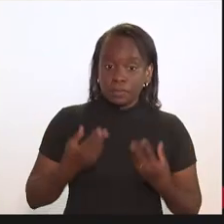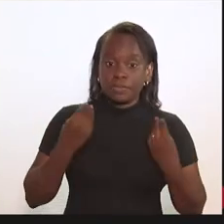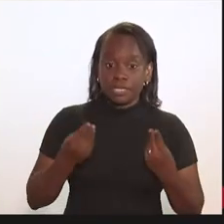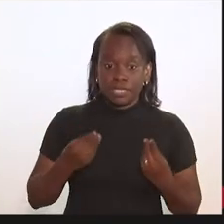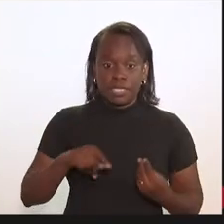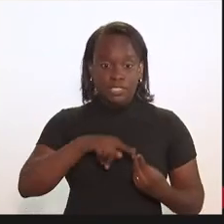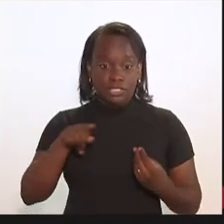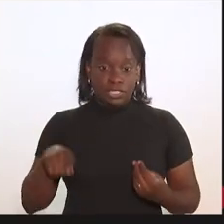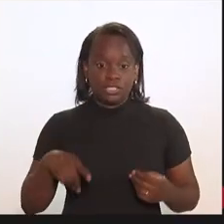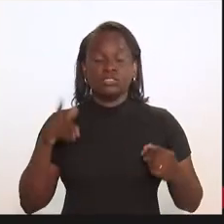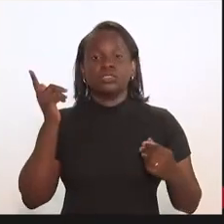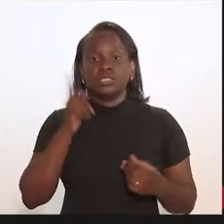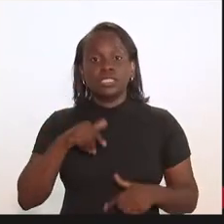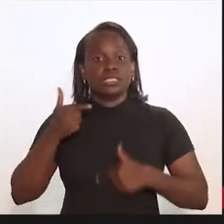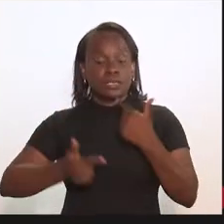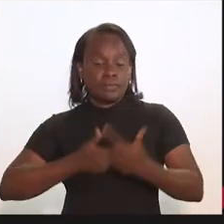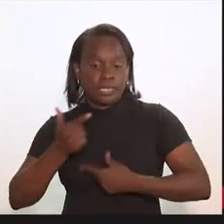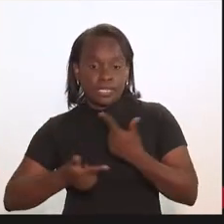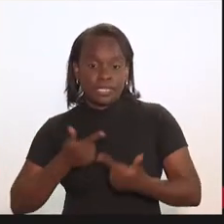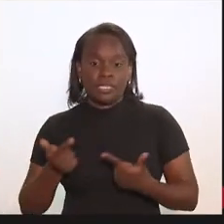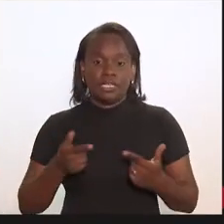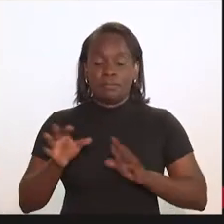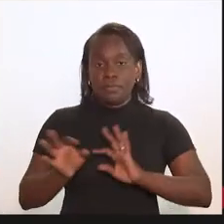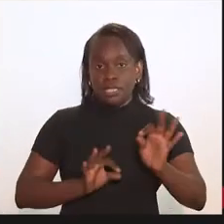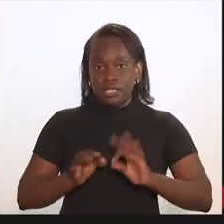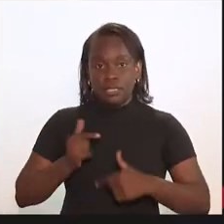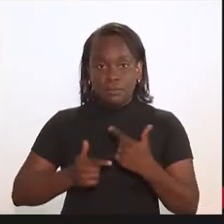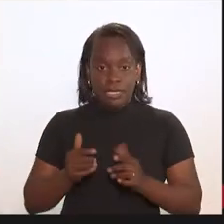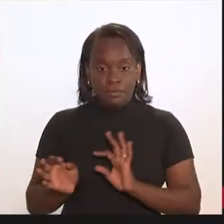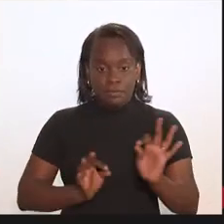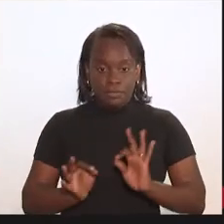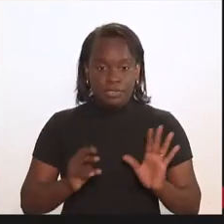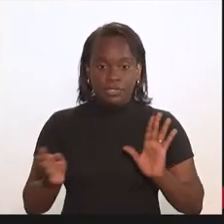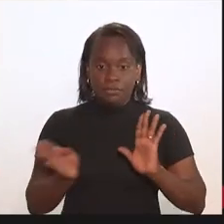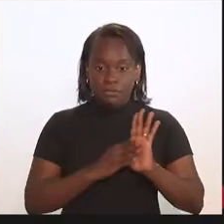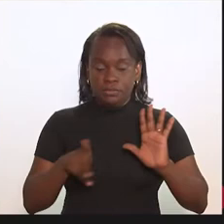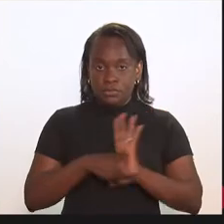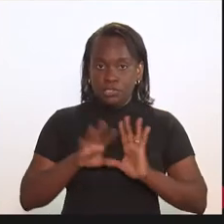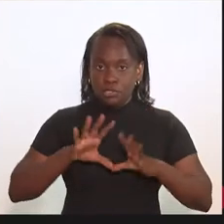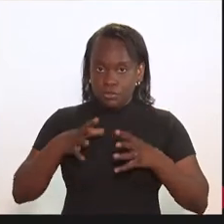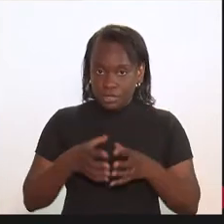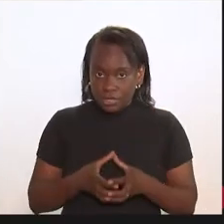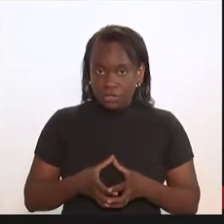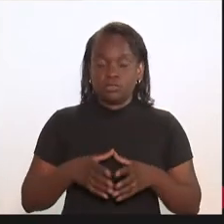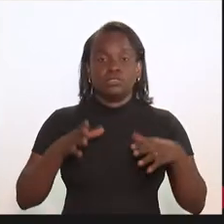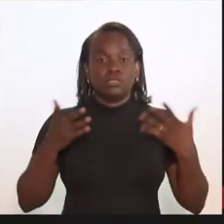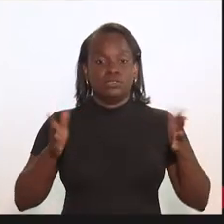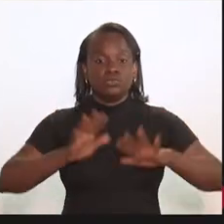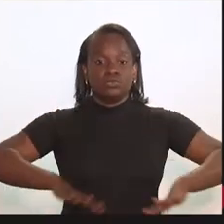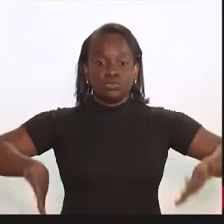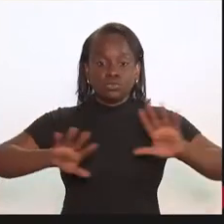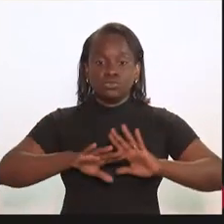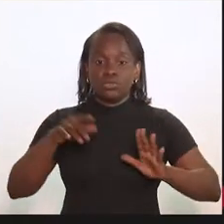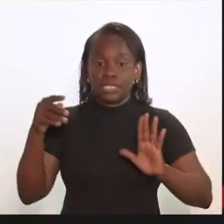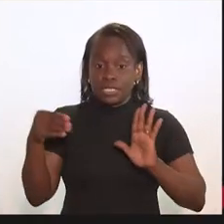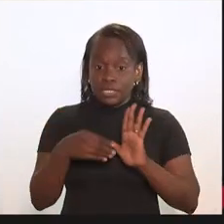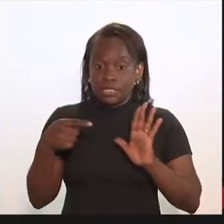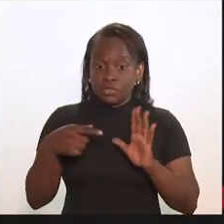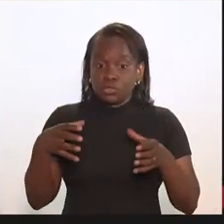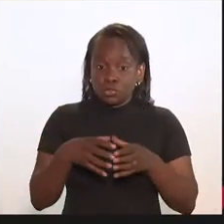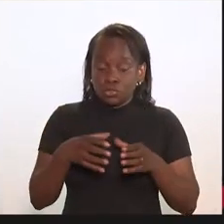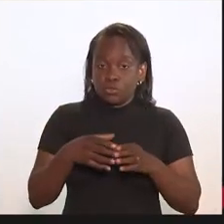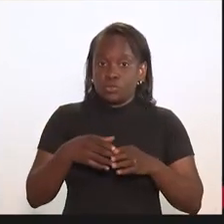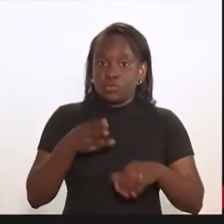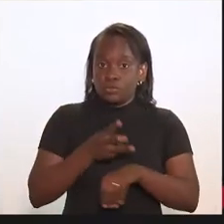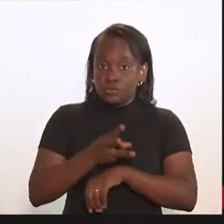para que nós possamos trabalhar em cima do plano de trabalho da nossa comissão. E aí, todos vão inserir neste